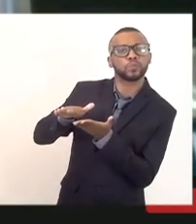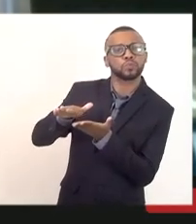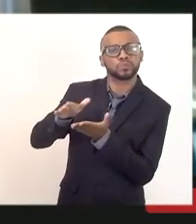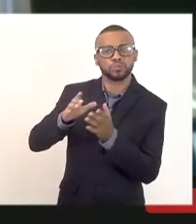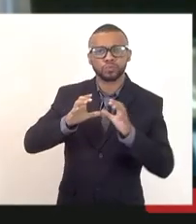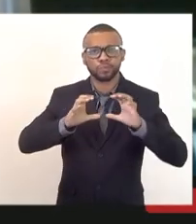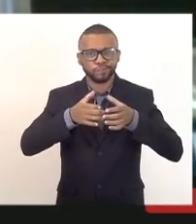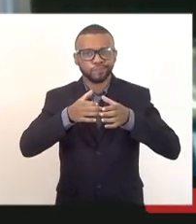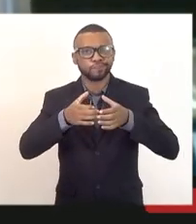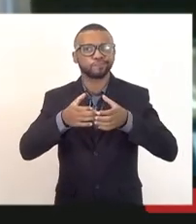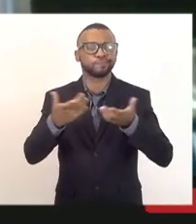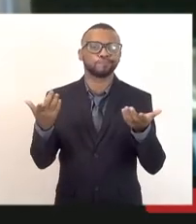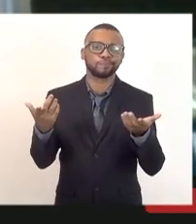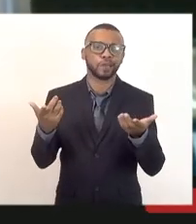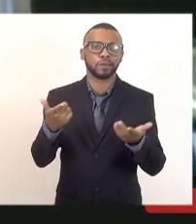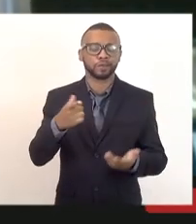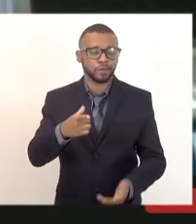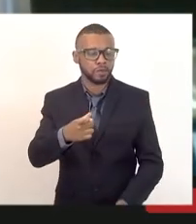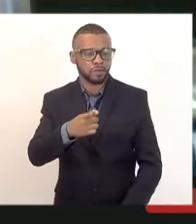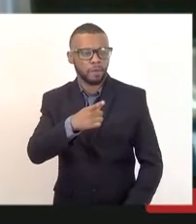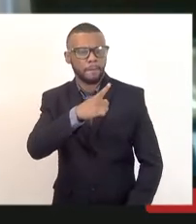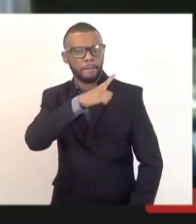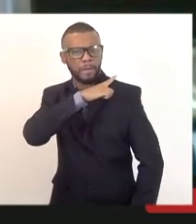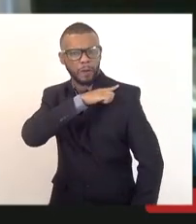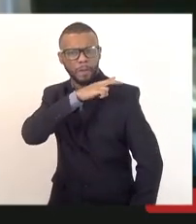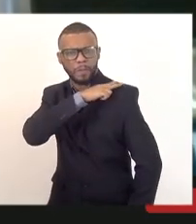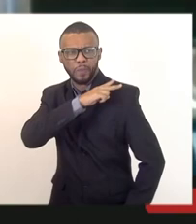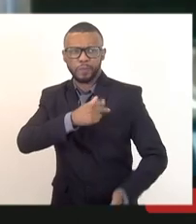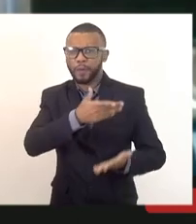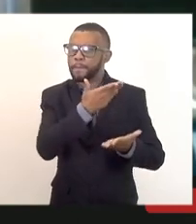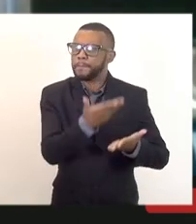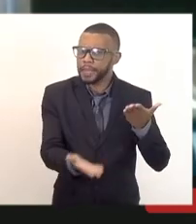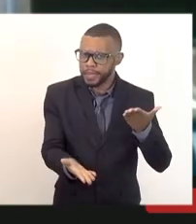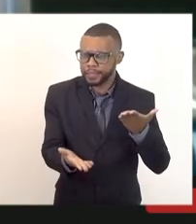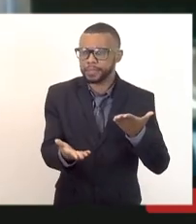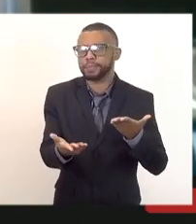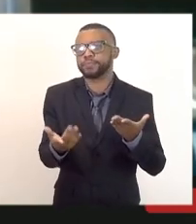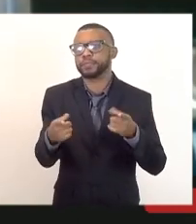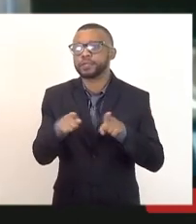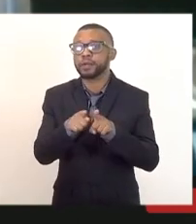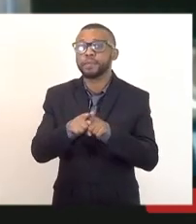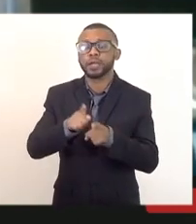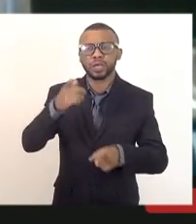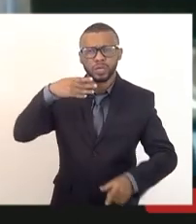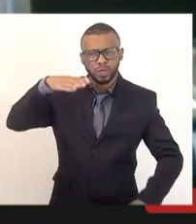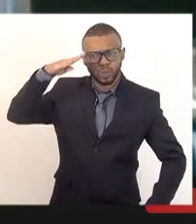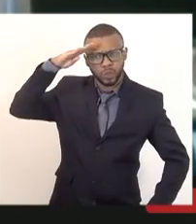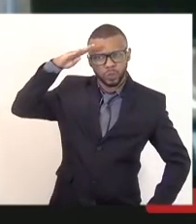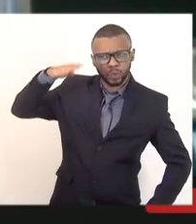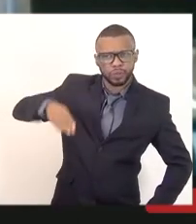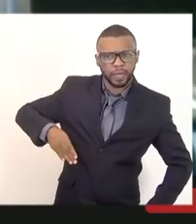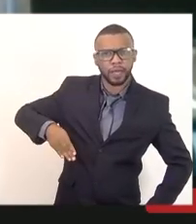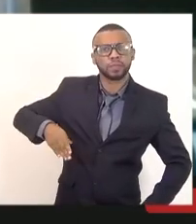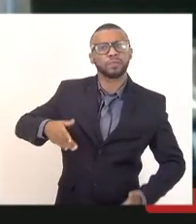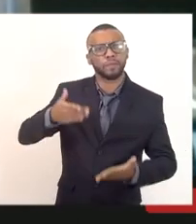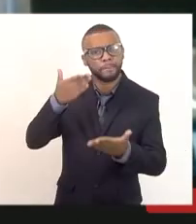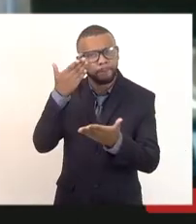com perda de patente, inclusive, e praças com perda de graduação,